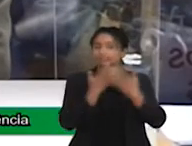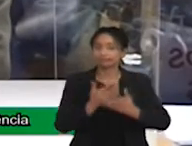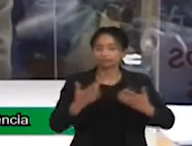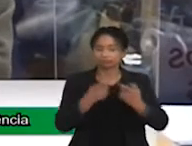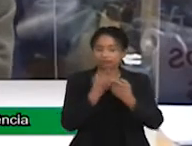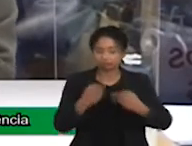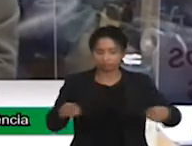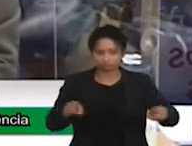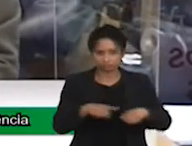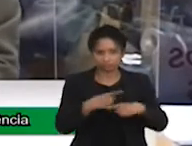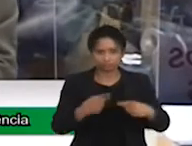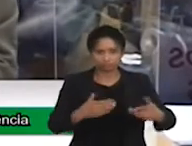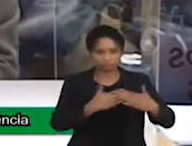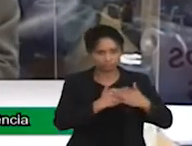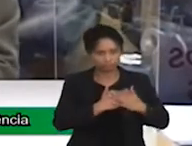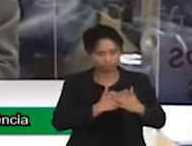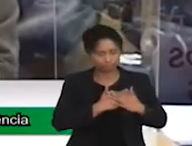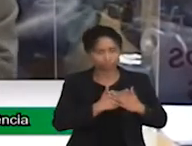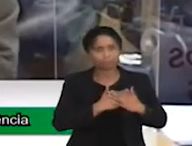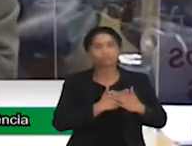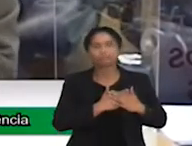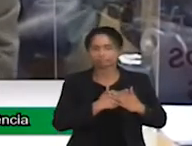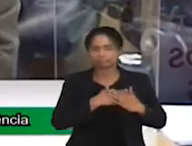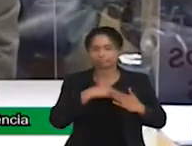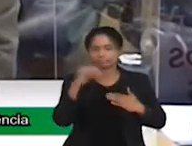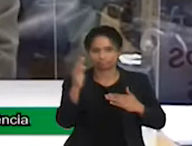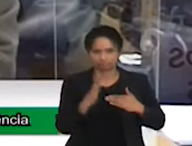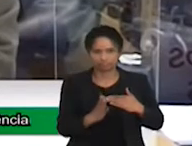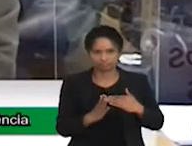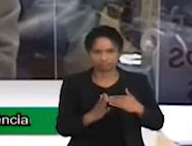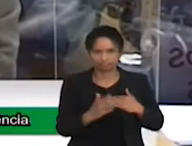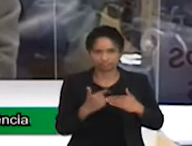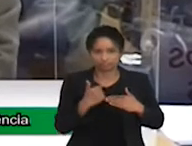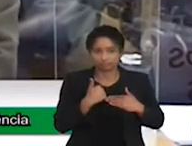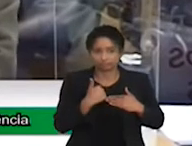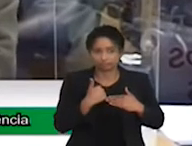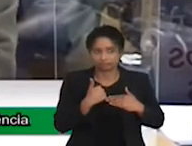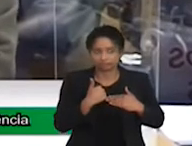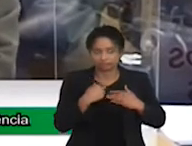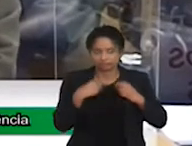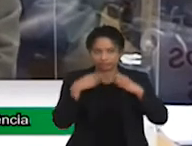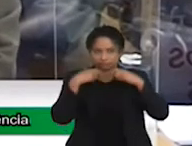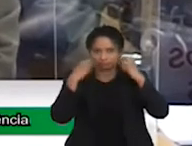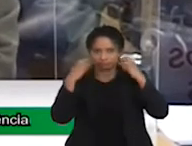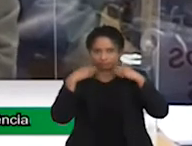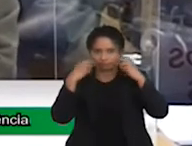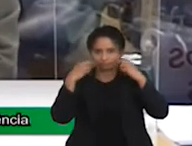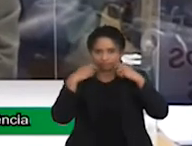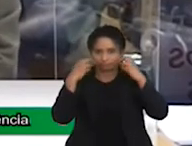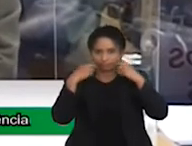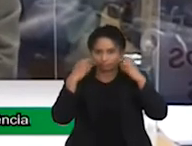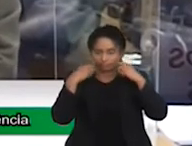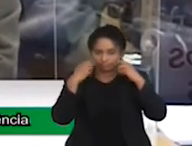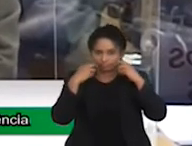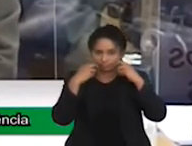o espaço, porque eu ficava constrangido. Aí eu descia, pegava meu tênis,